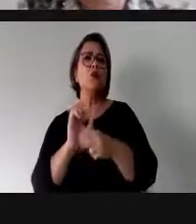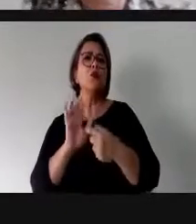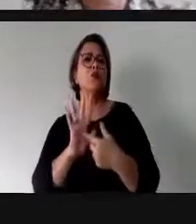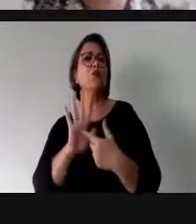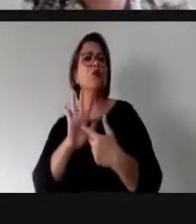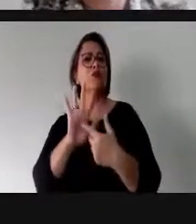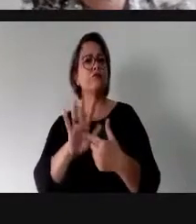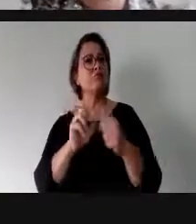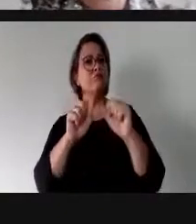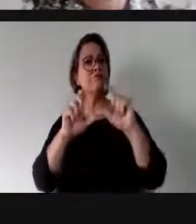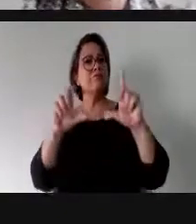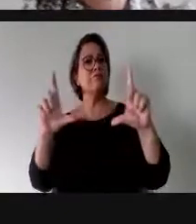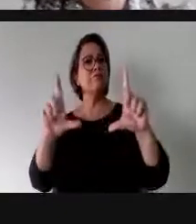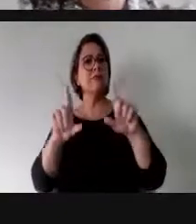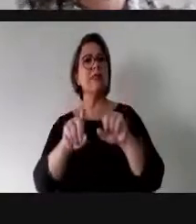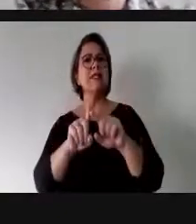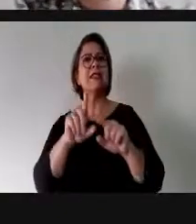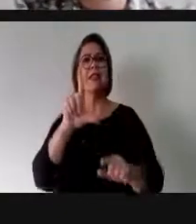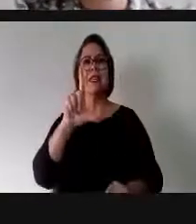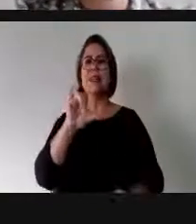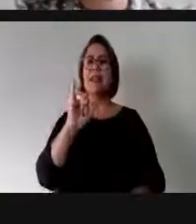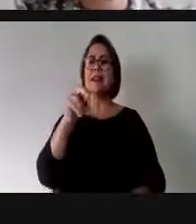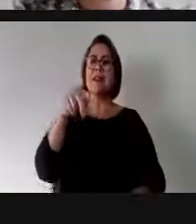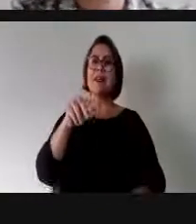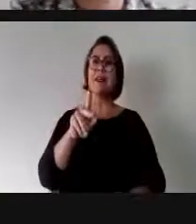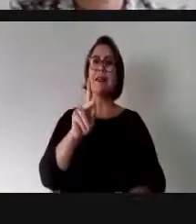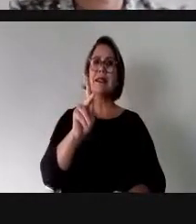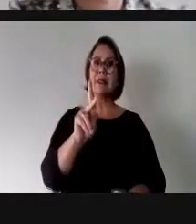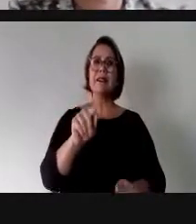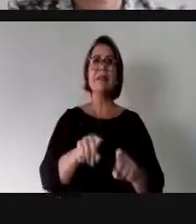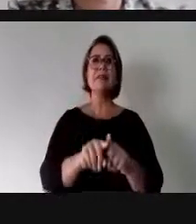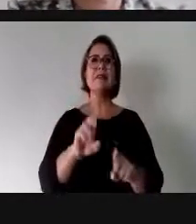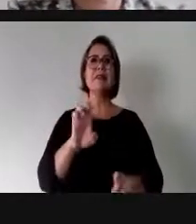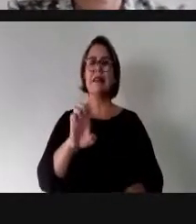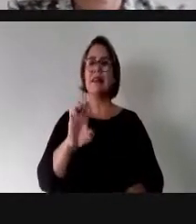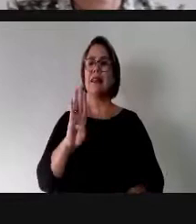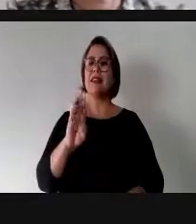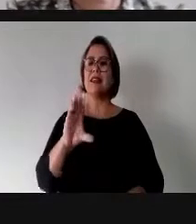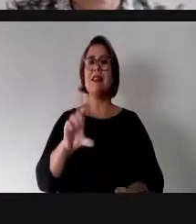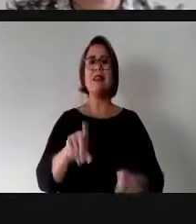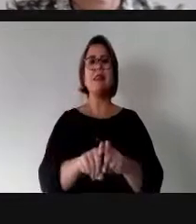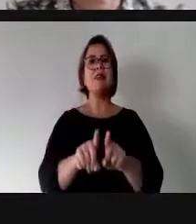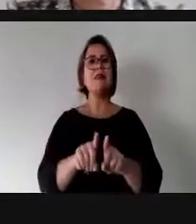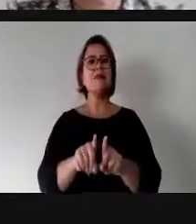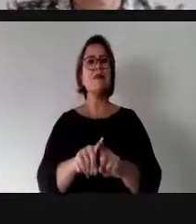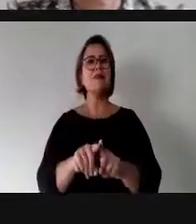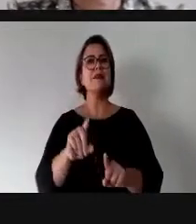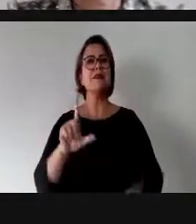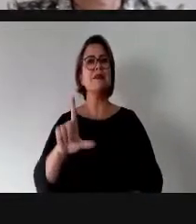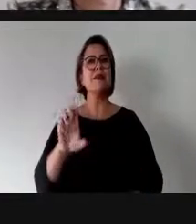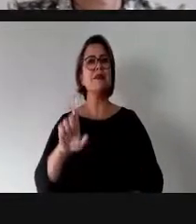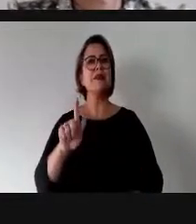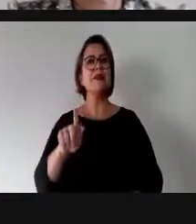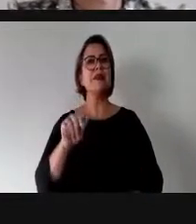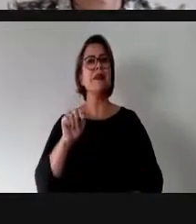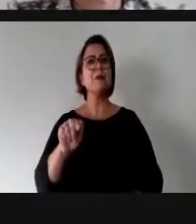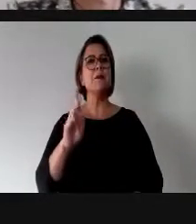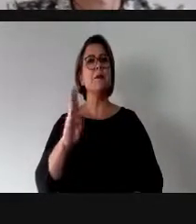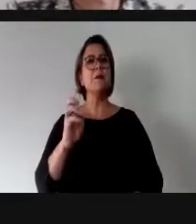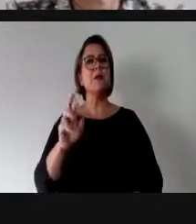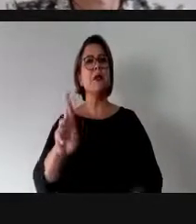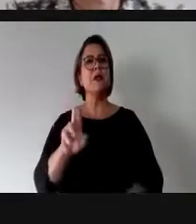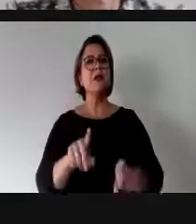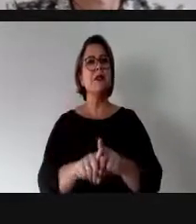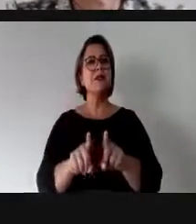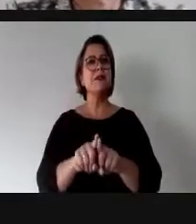inclusive com o link de acesso evc.câmara.leg.br. É um curso. O